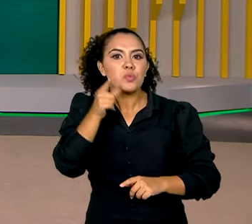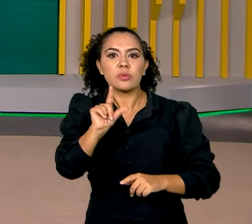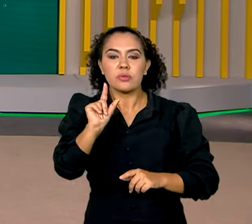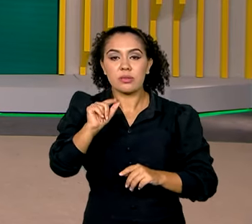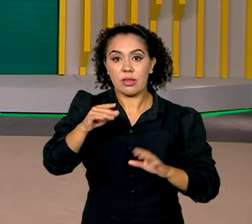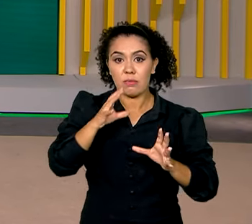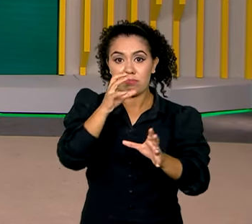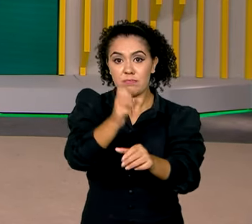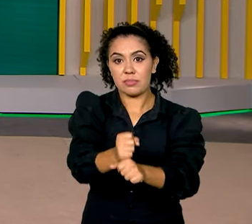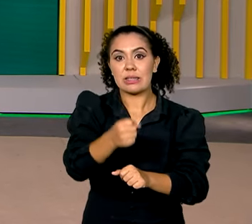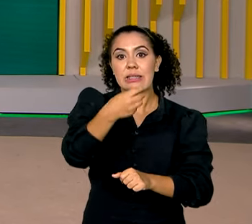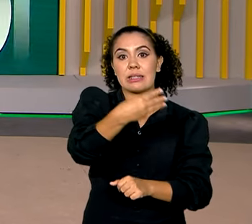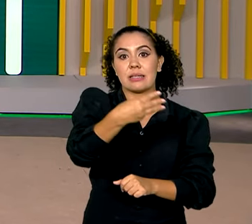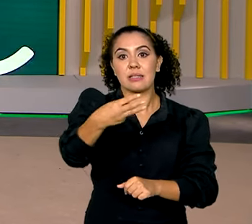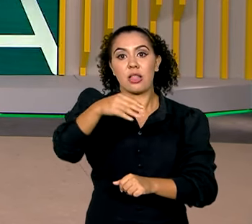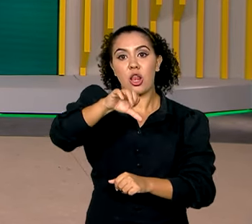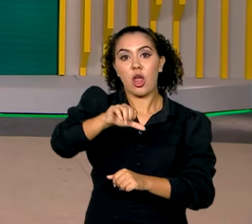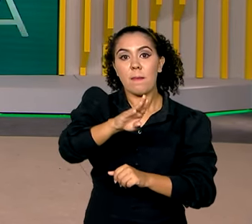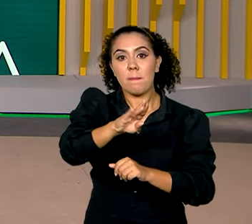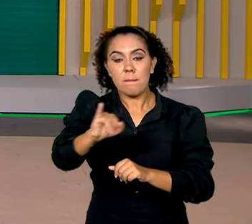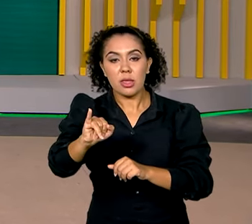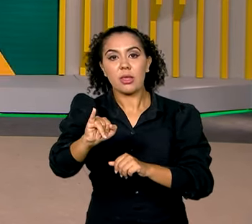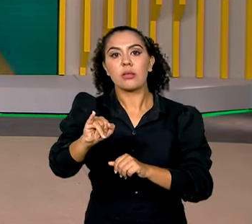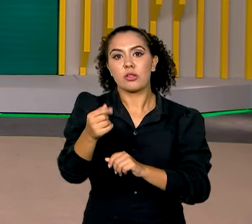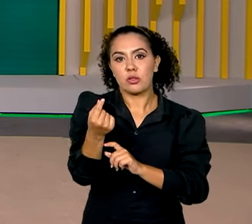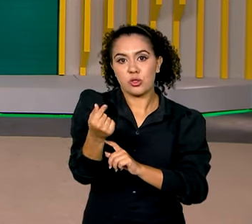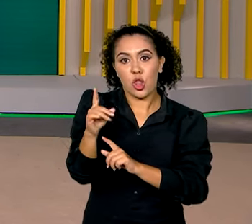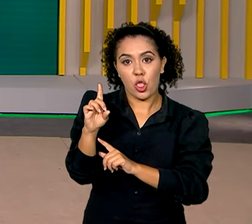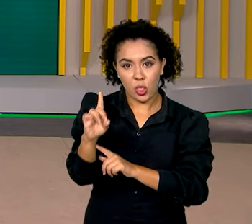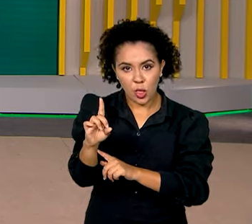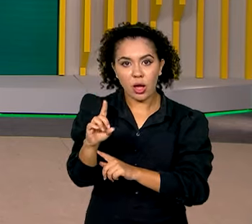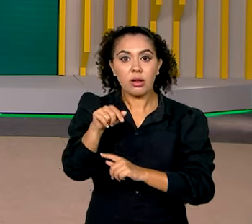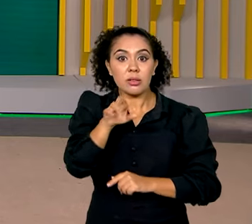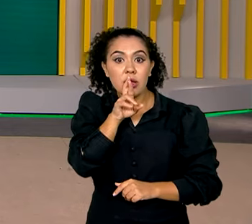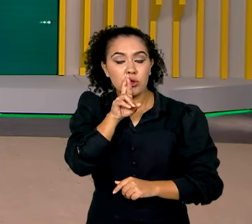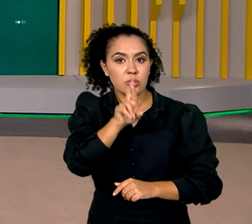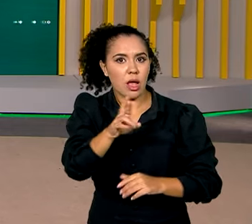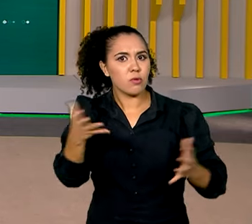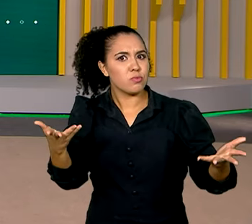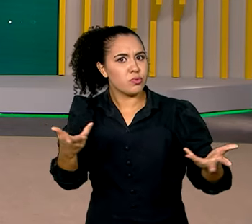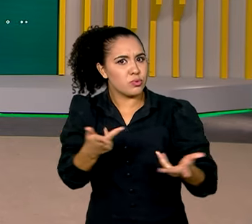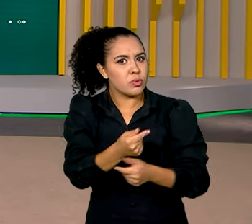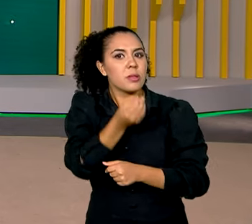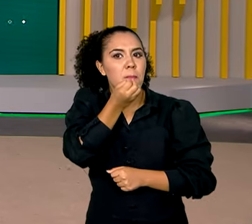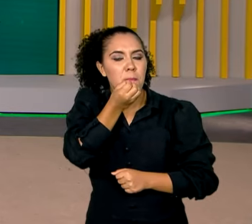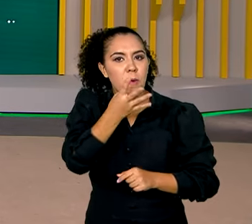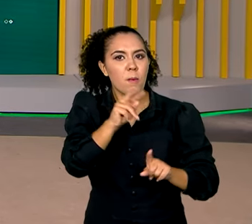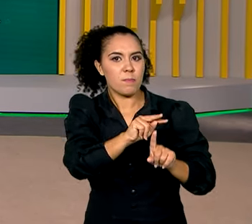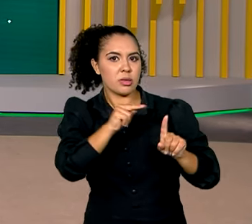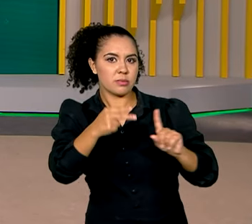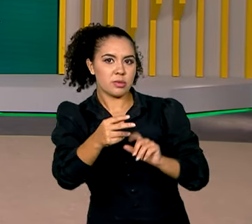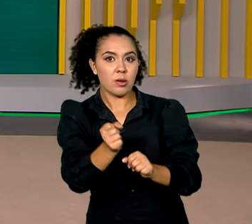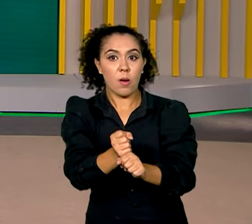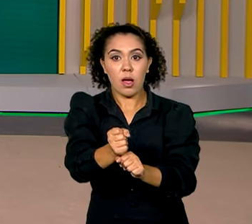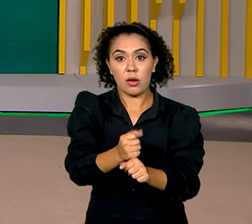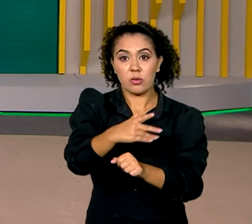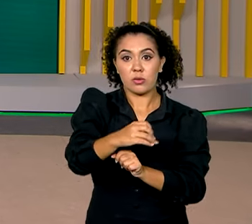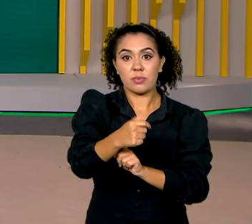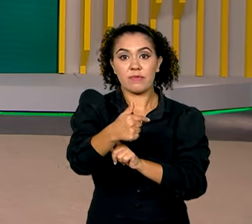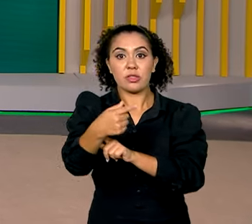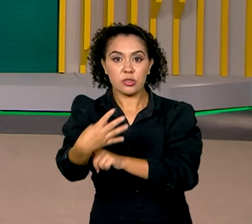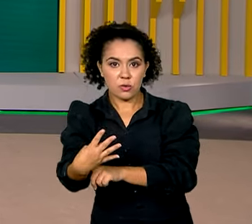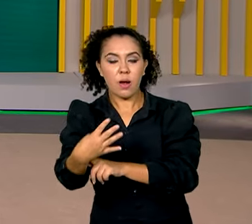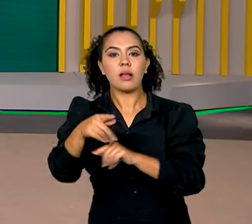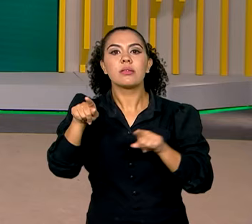339 bilhões de dólares. O resultado inédito traz boas perspectivas para 2024 e é